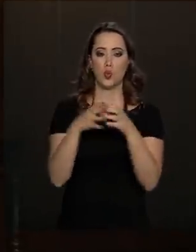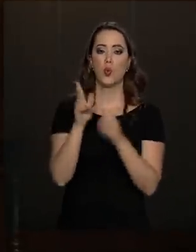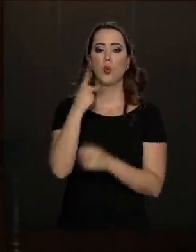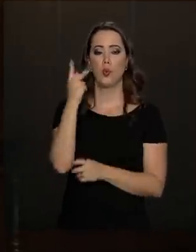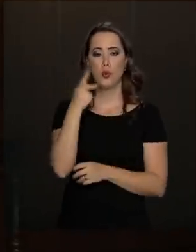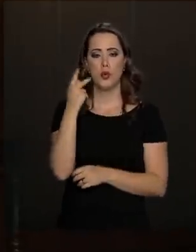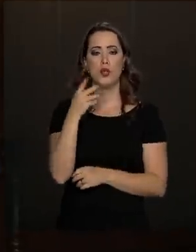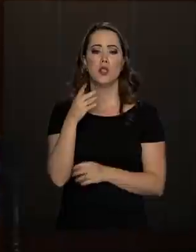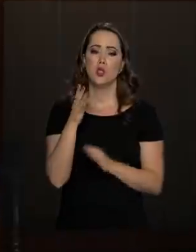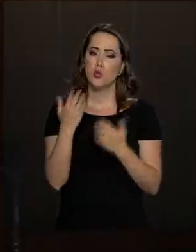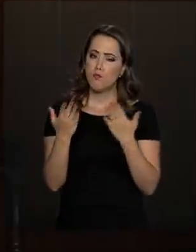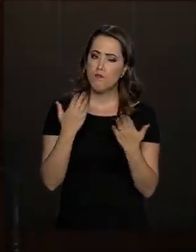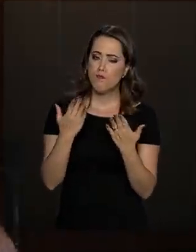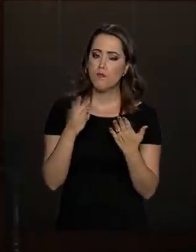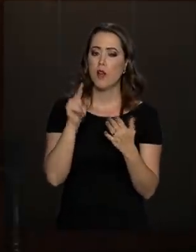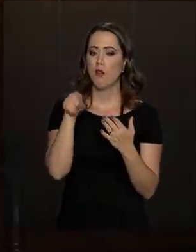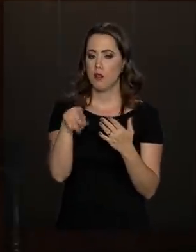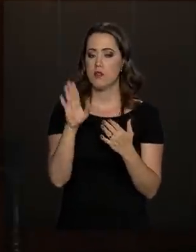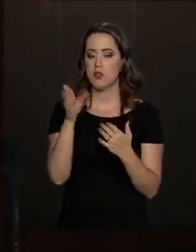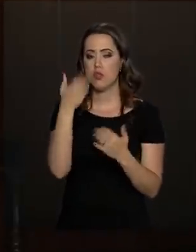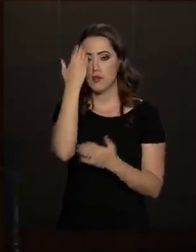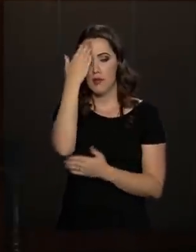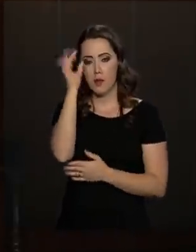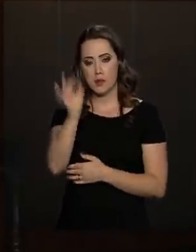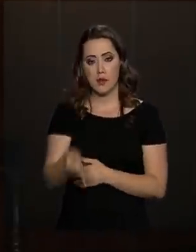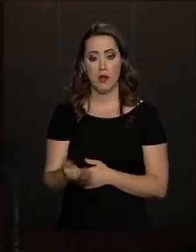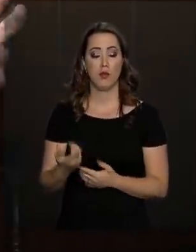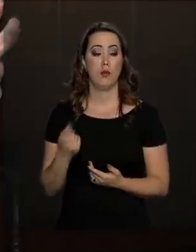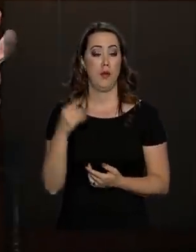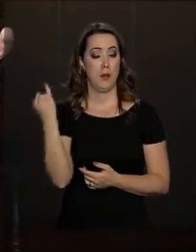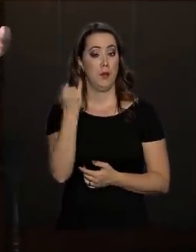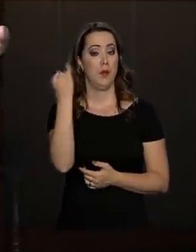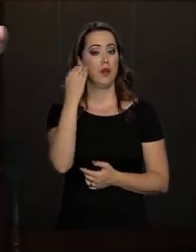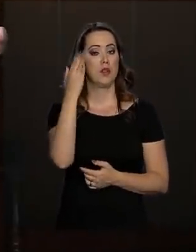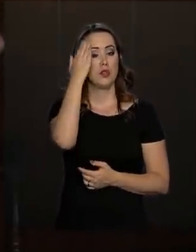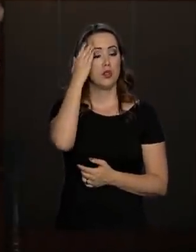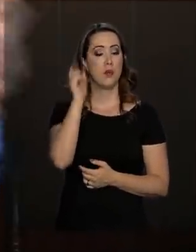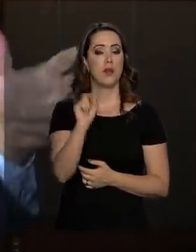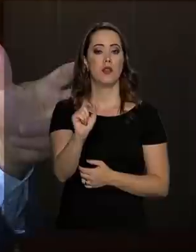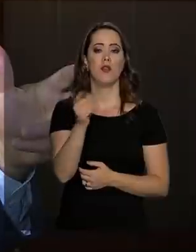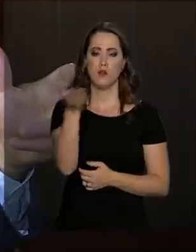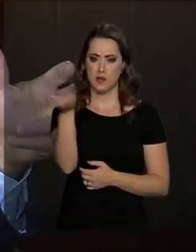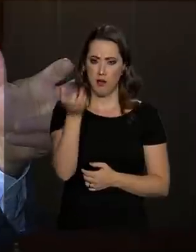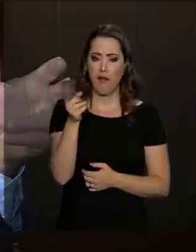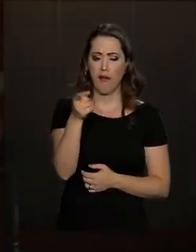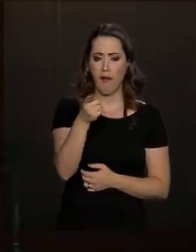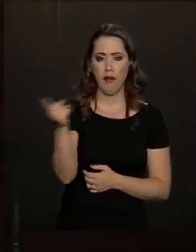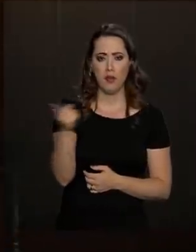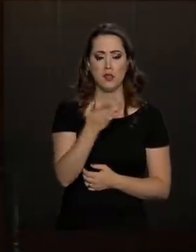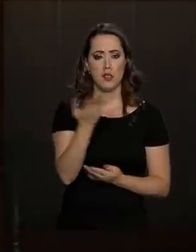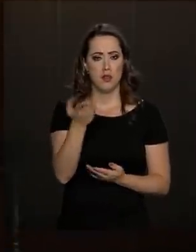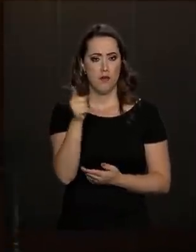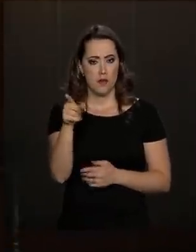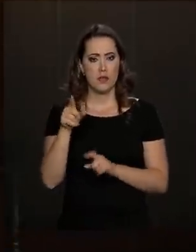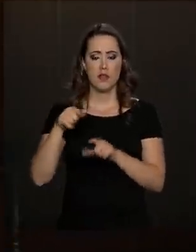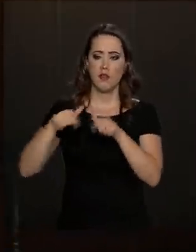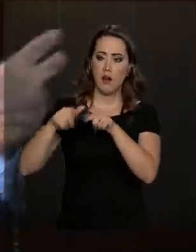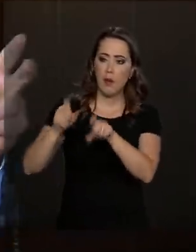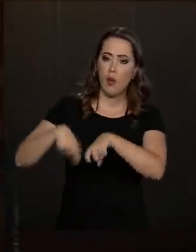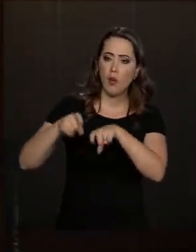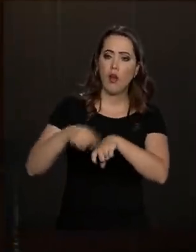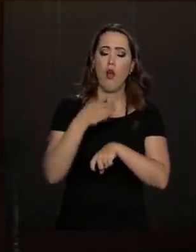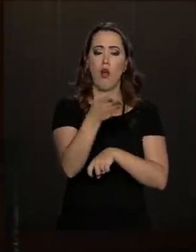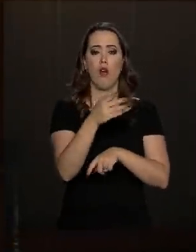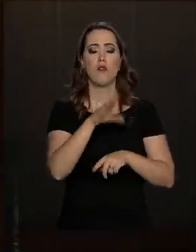amadurecido esse conceito, é muito importante ter em mente o seguinte, se você quer alguma coisa para você, você é trabalhador rural, você é militar, você é